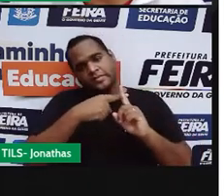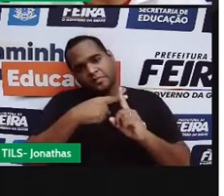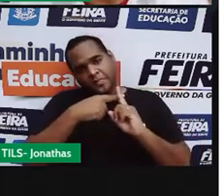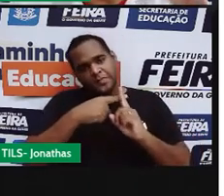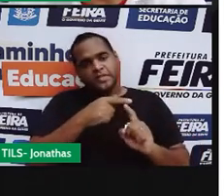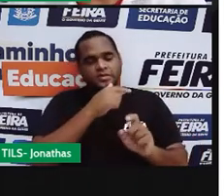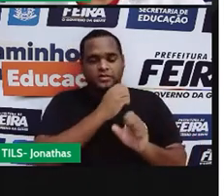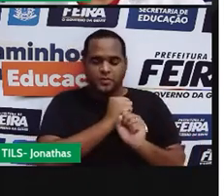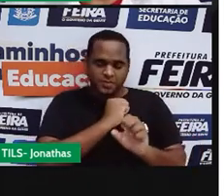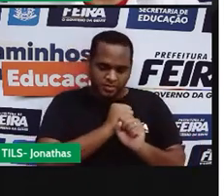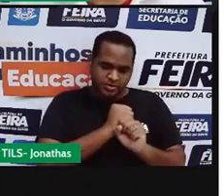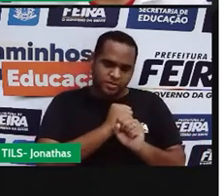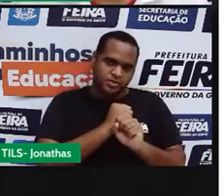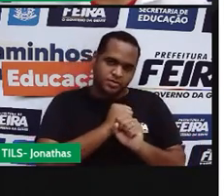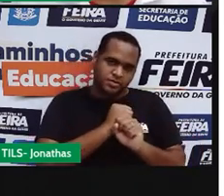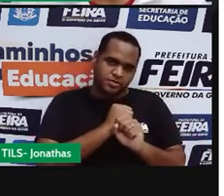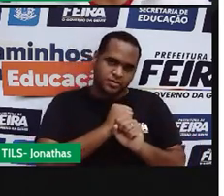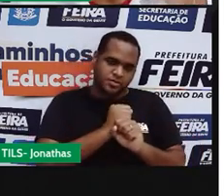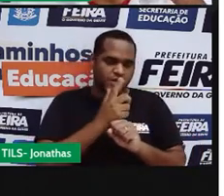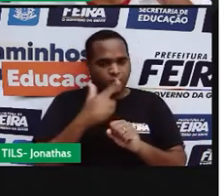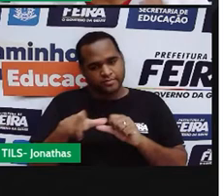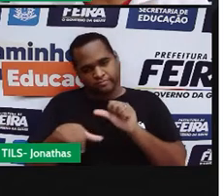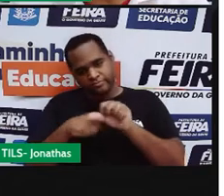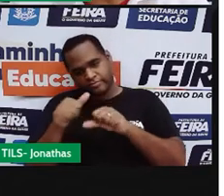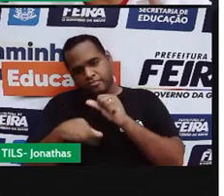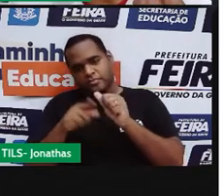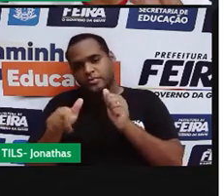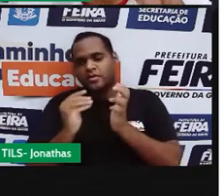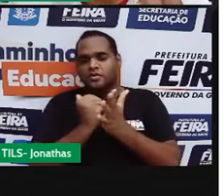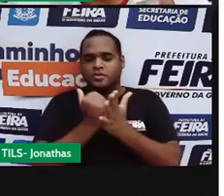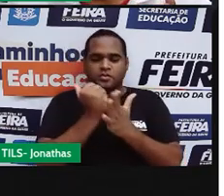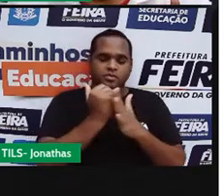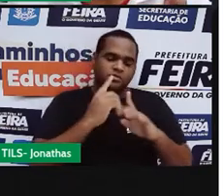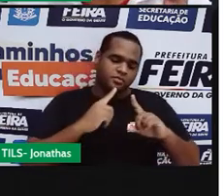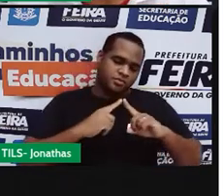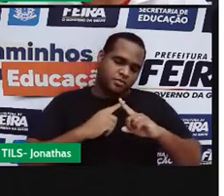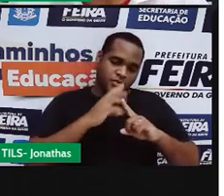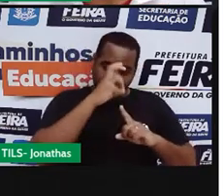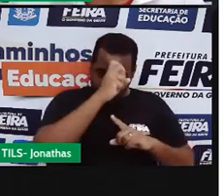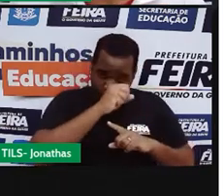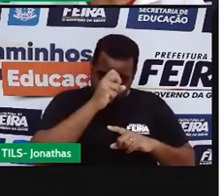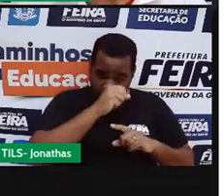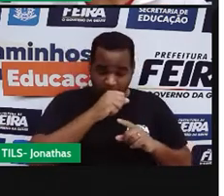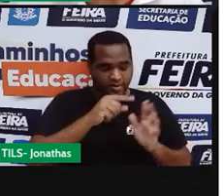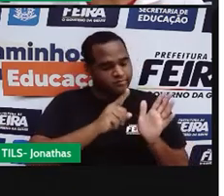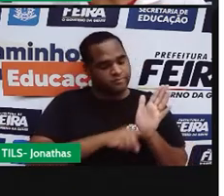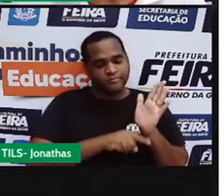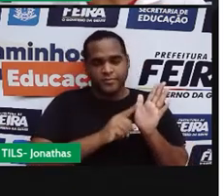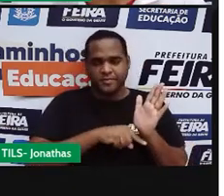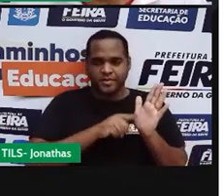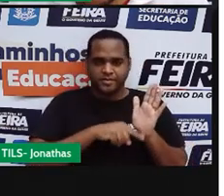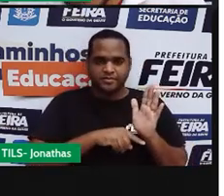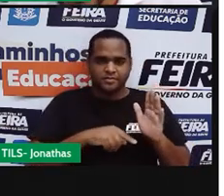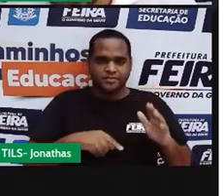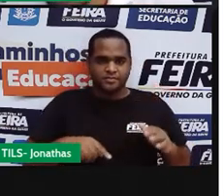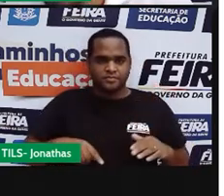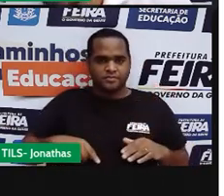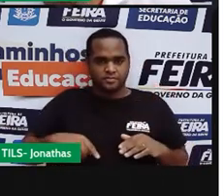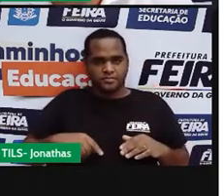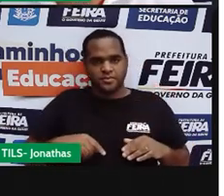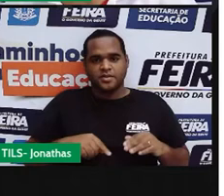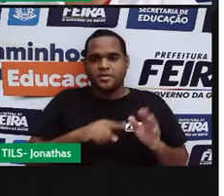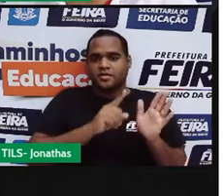mais, nessa aula a gente vai focar, a gente vai olhar para a subtração, a famosa